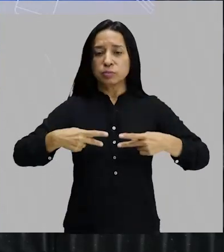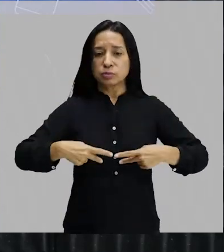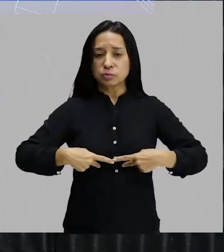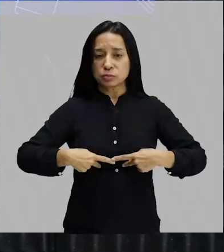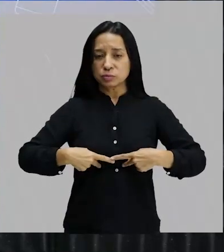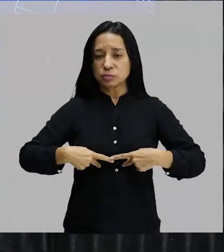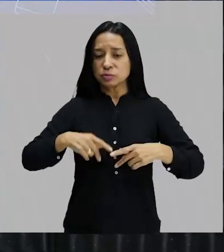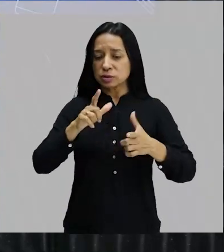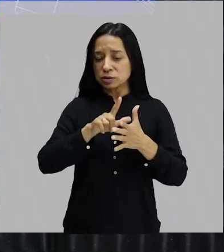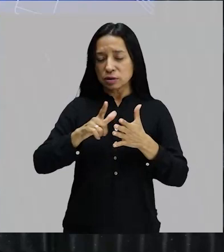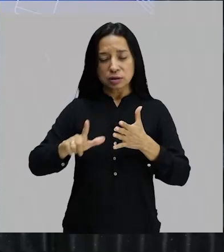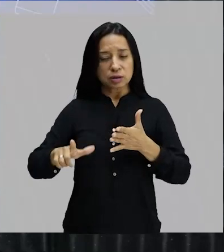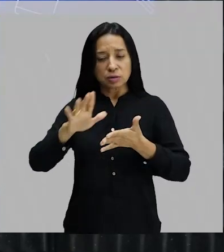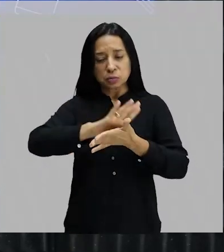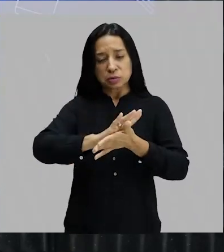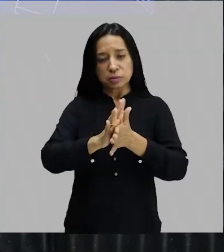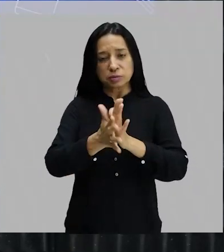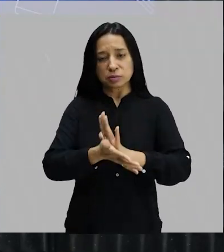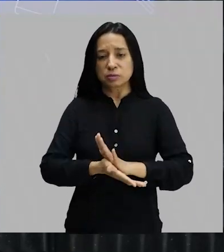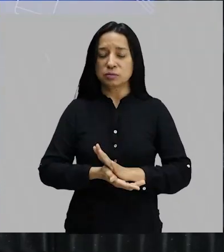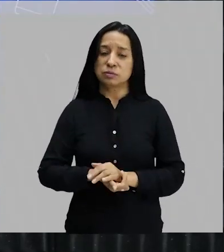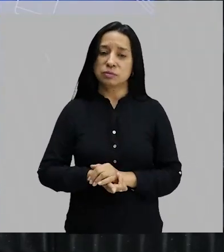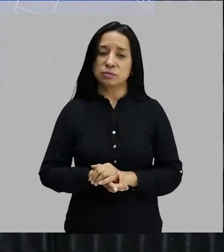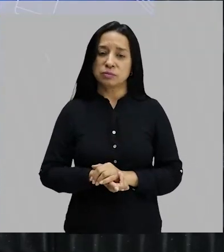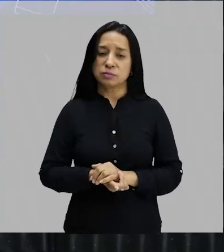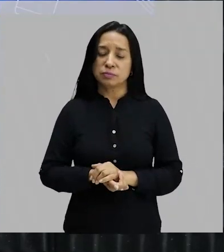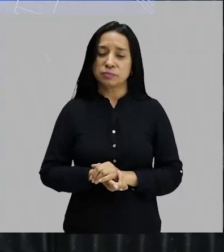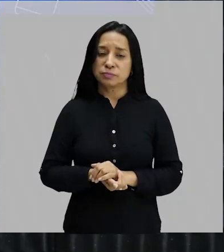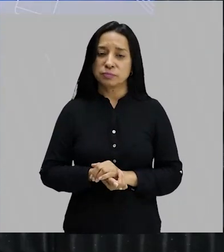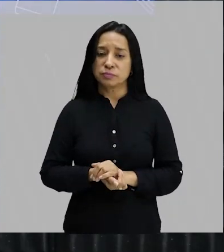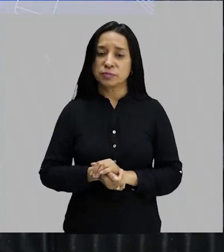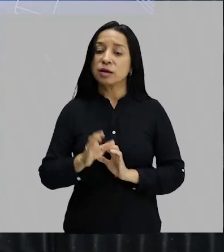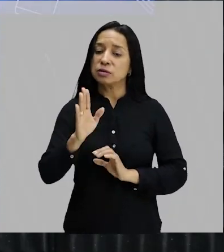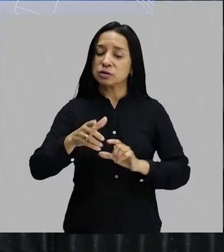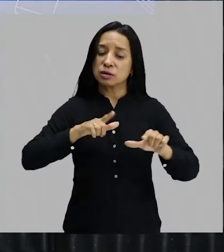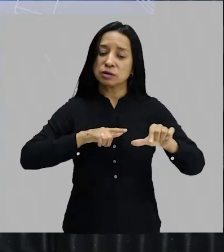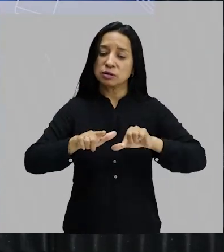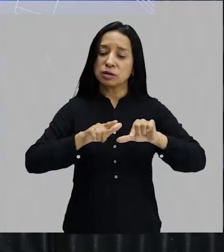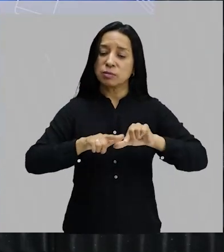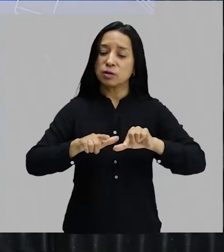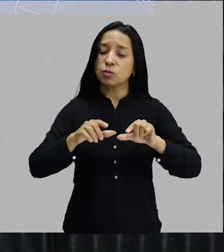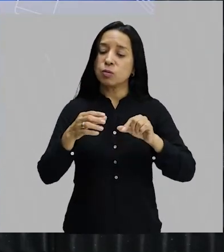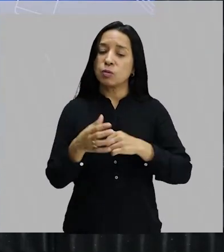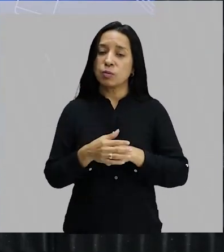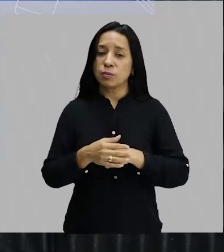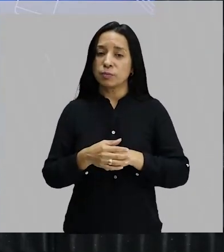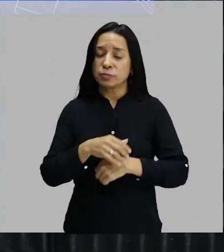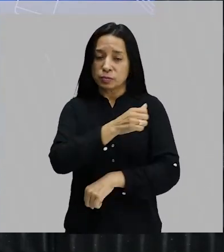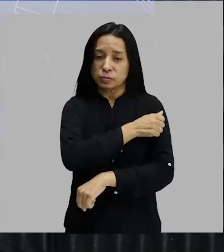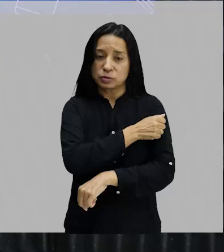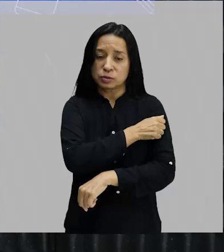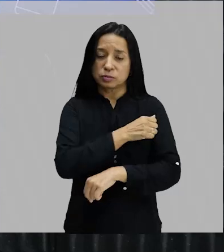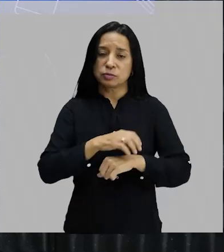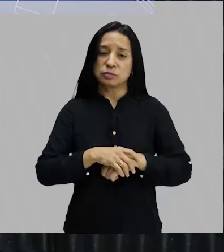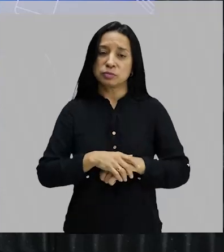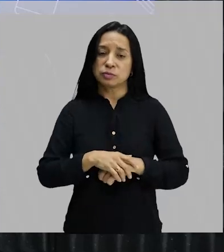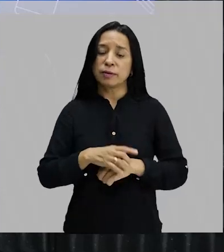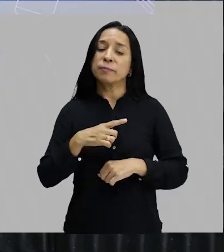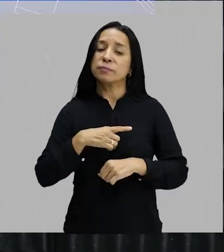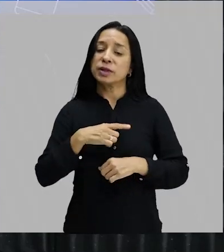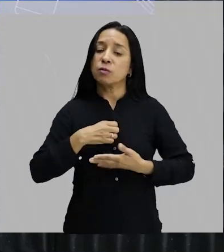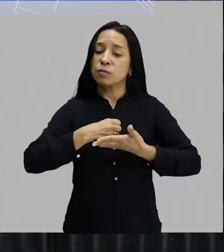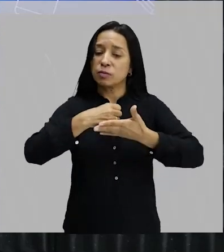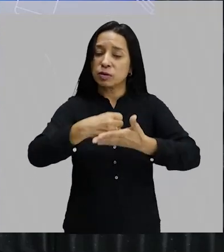são racistas, não vou desmerecer esse fato, porque a gente já trabalhou isso em sala com muitos alunos, mas ele tem a contribuição enorme porque,